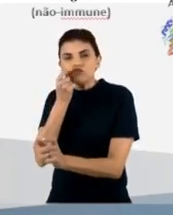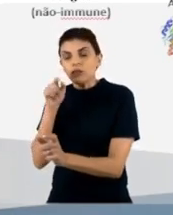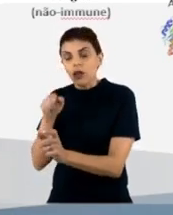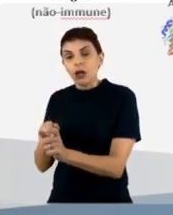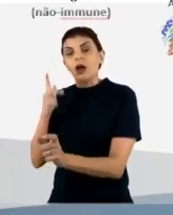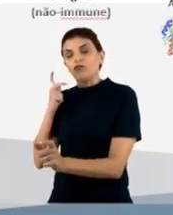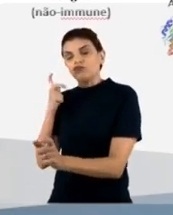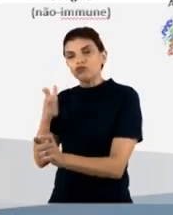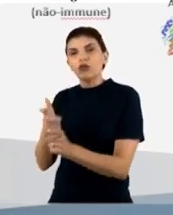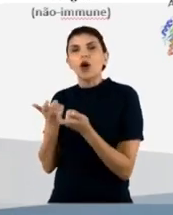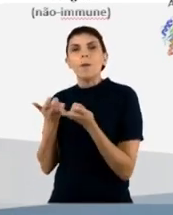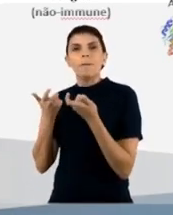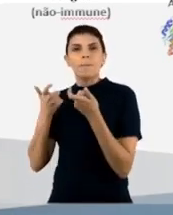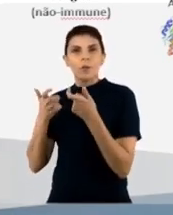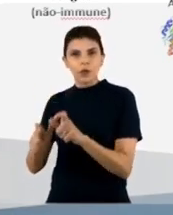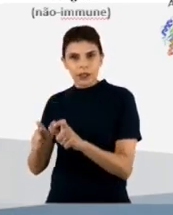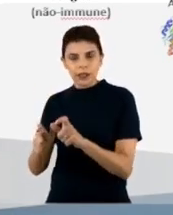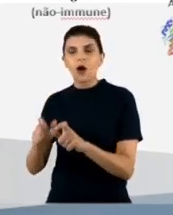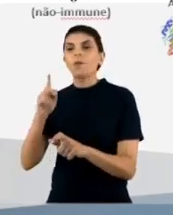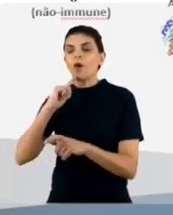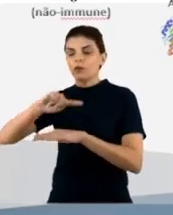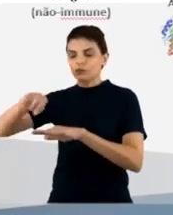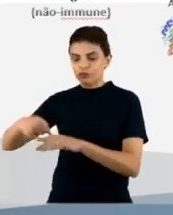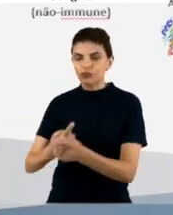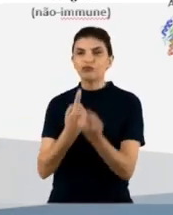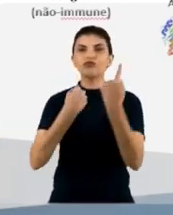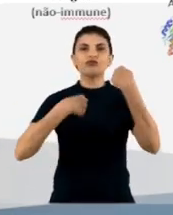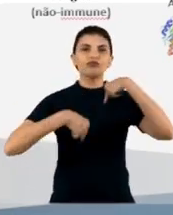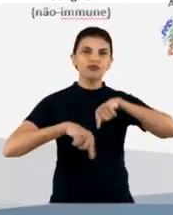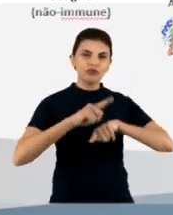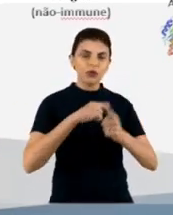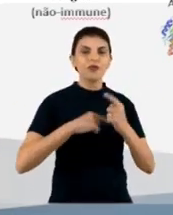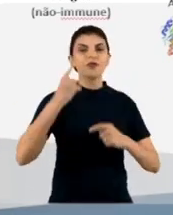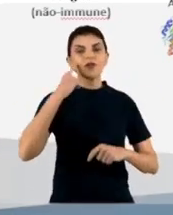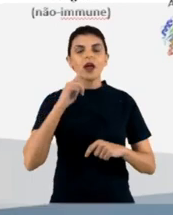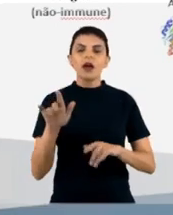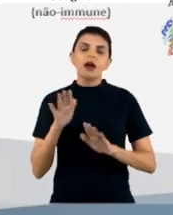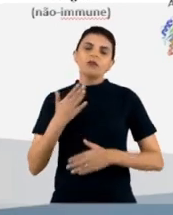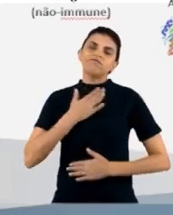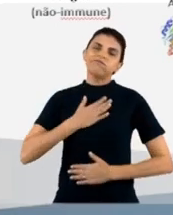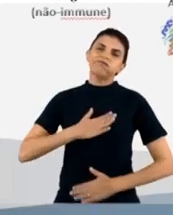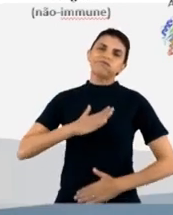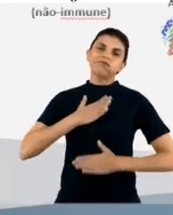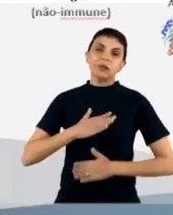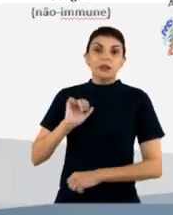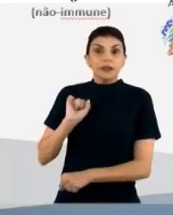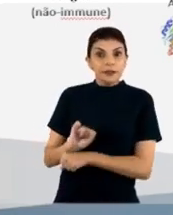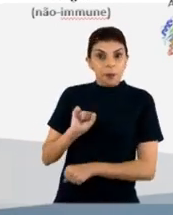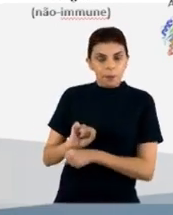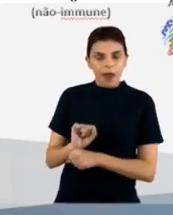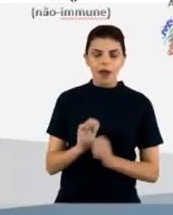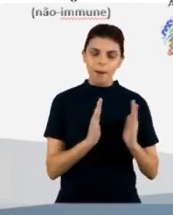uma injeção endovenosa. E após, então, um descanso dessa